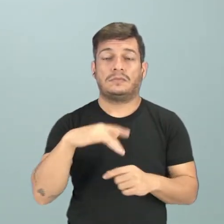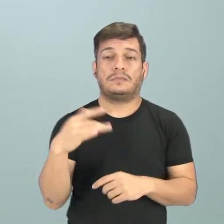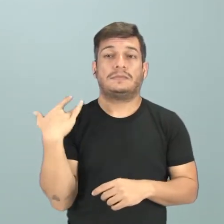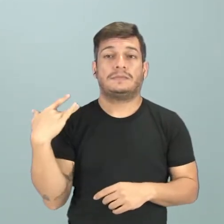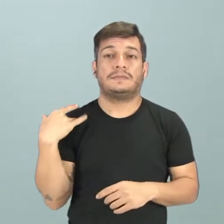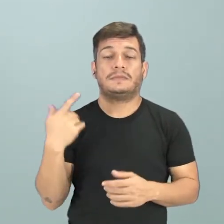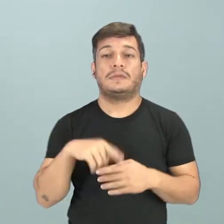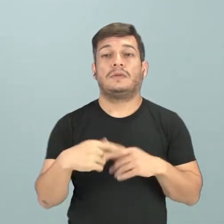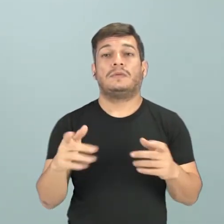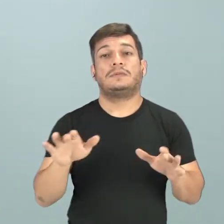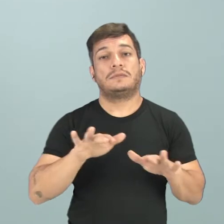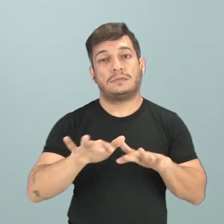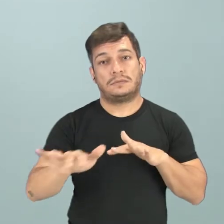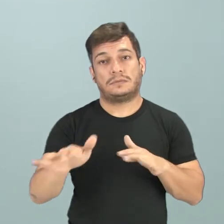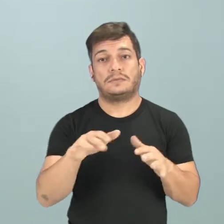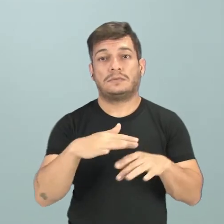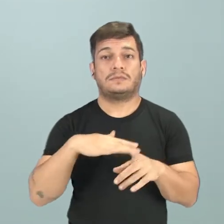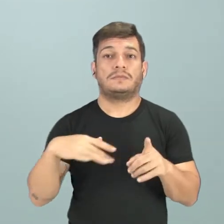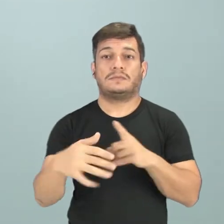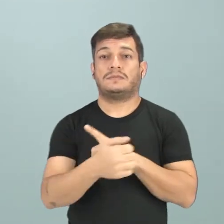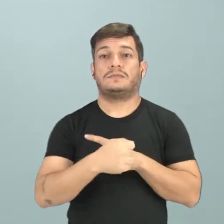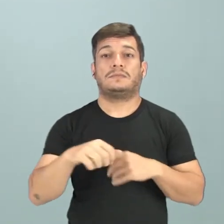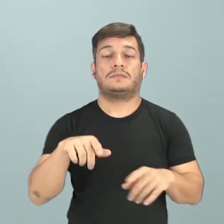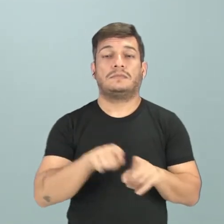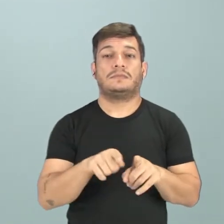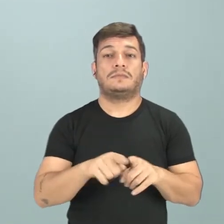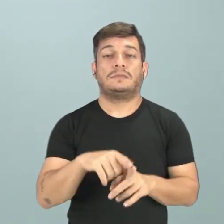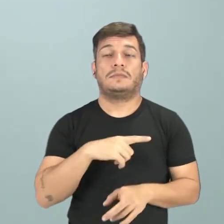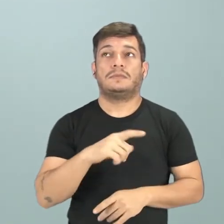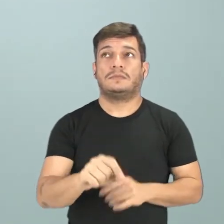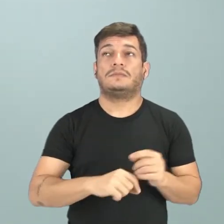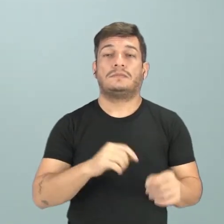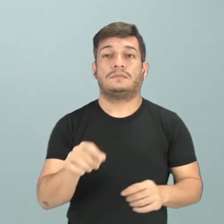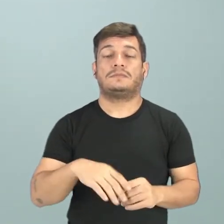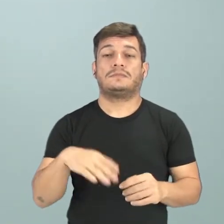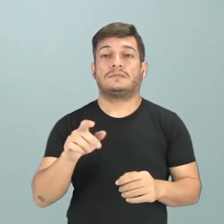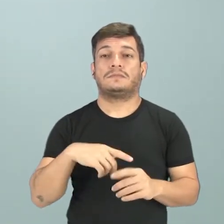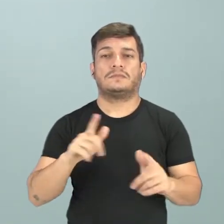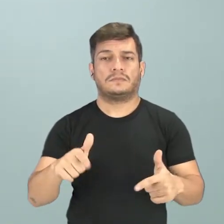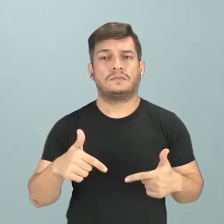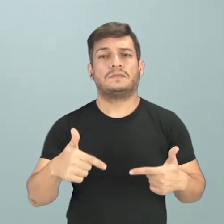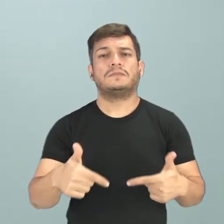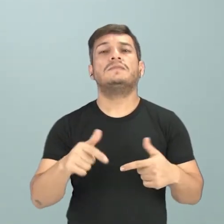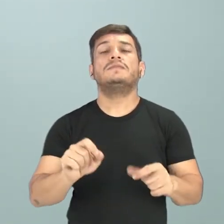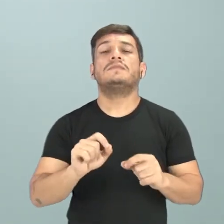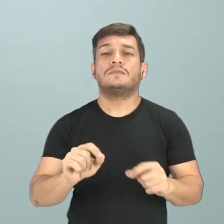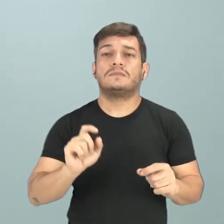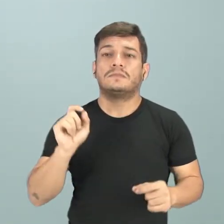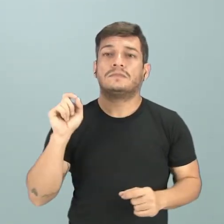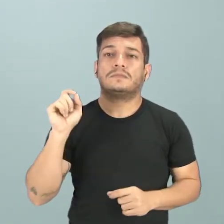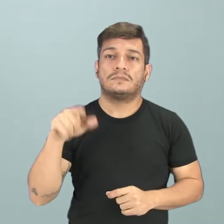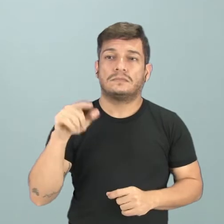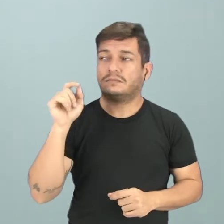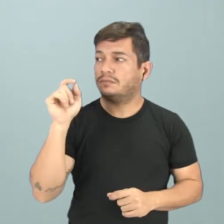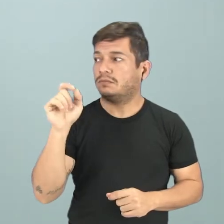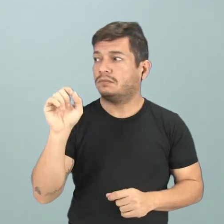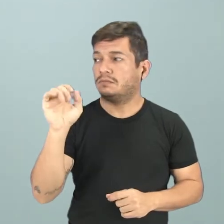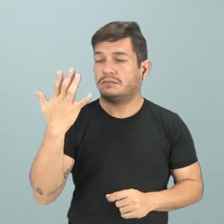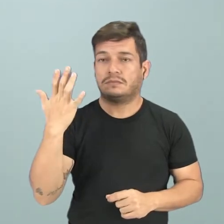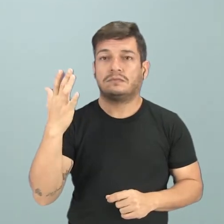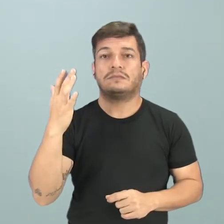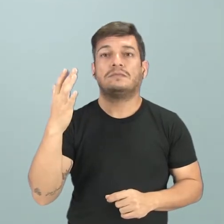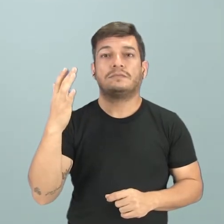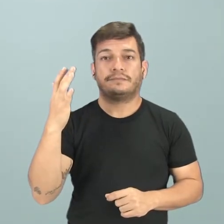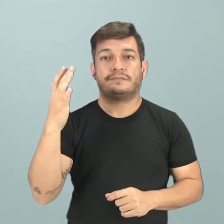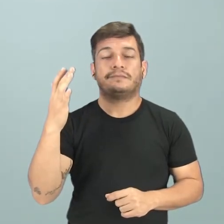parcela dos movimentos sociais que possuem como bandeira de luta justamente as causas